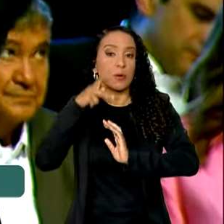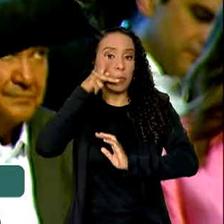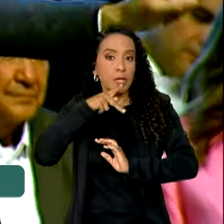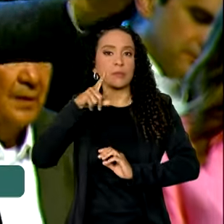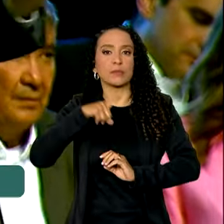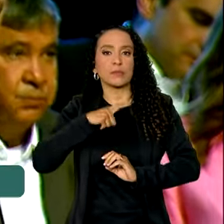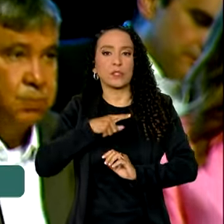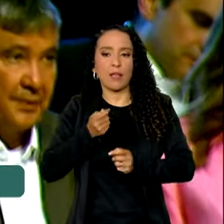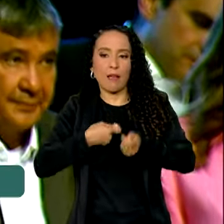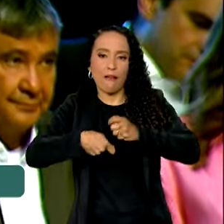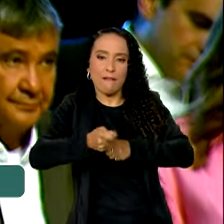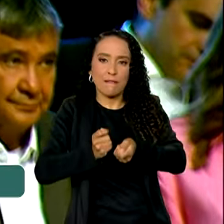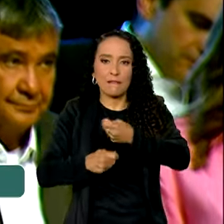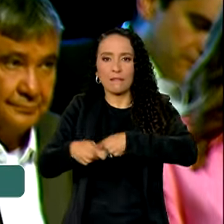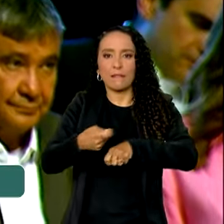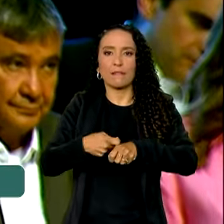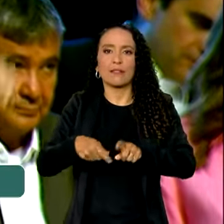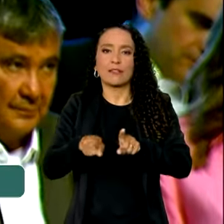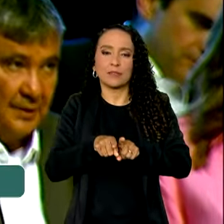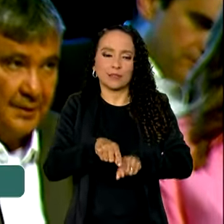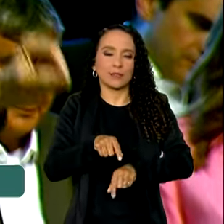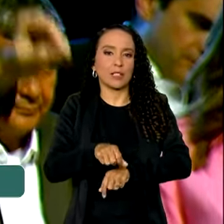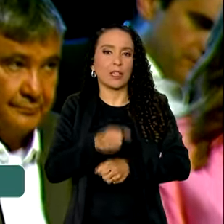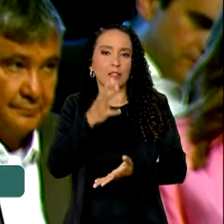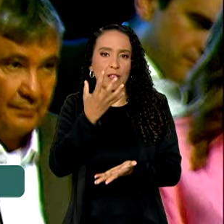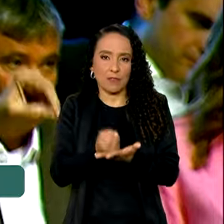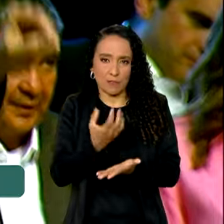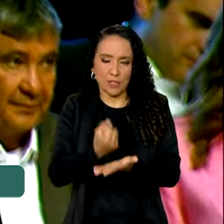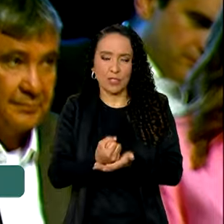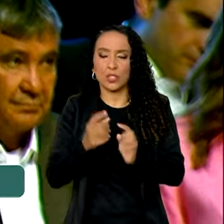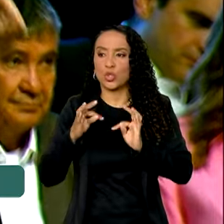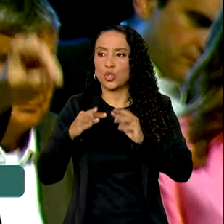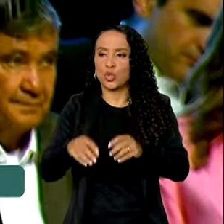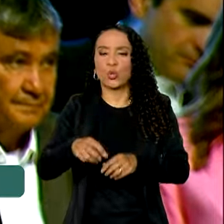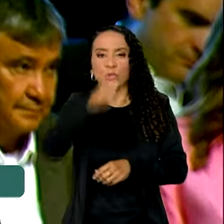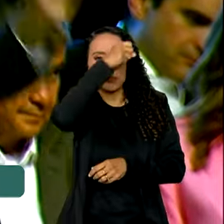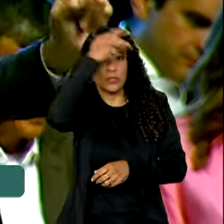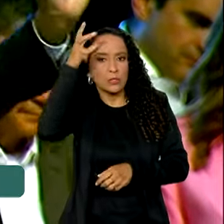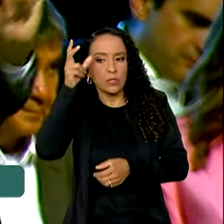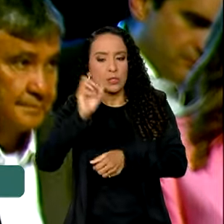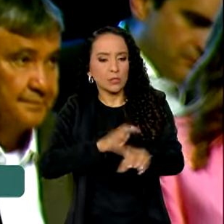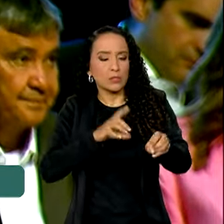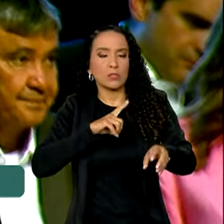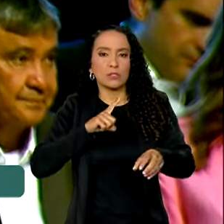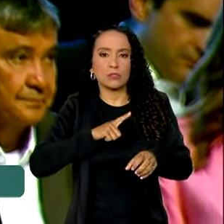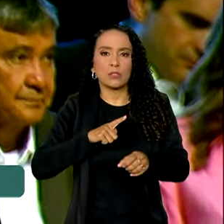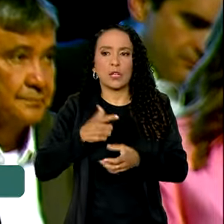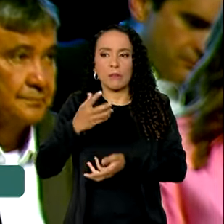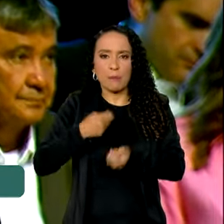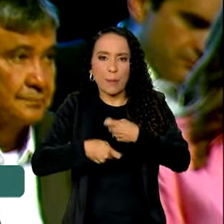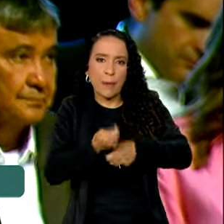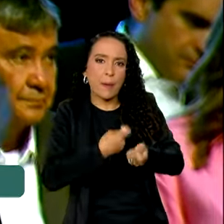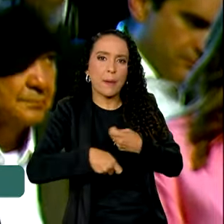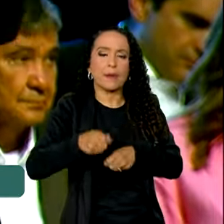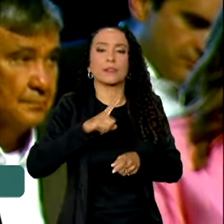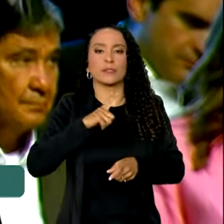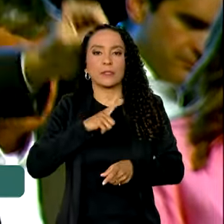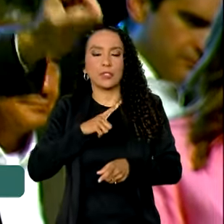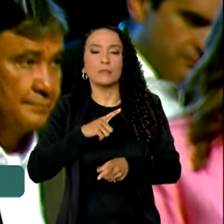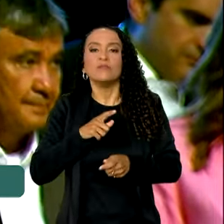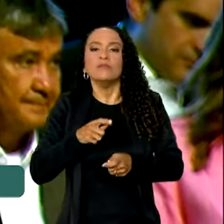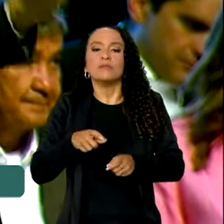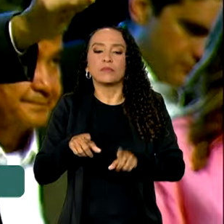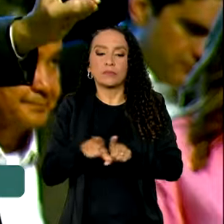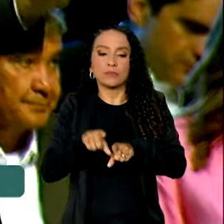tem um articulador de alfabetização. Toda regional de educação tem articulador de alfabetização. E